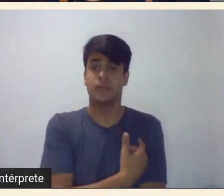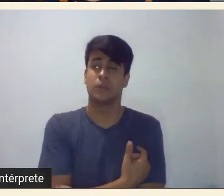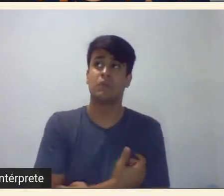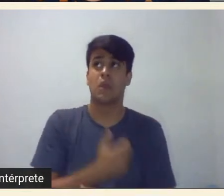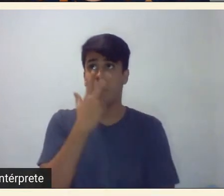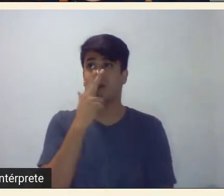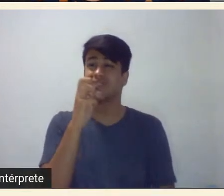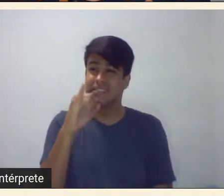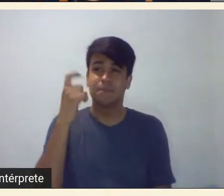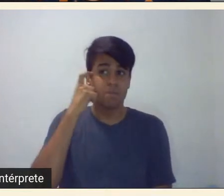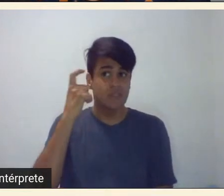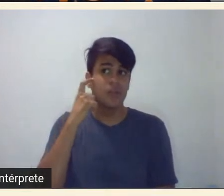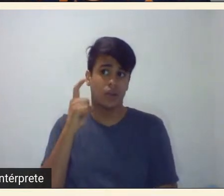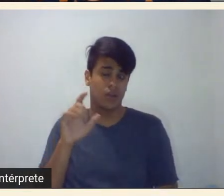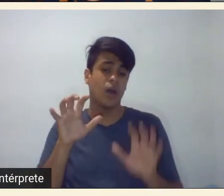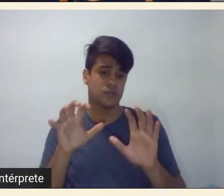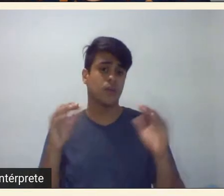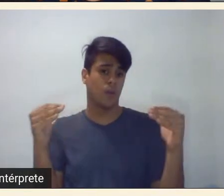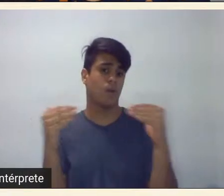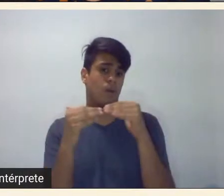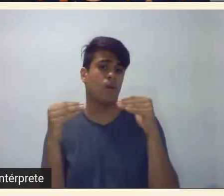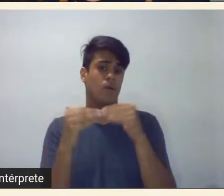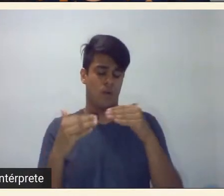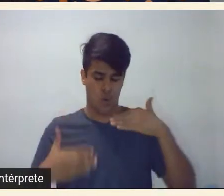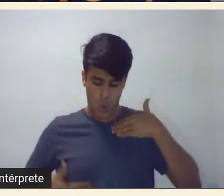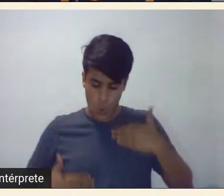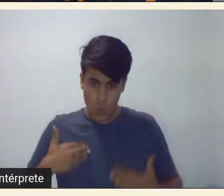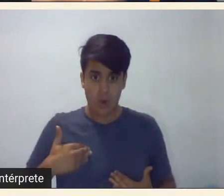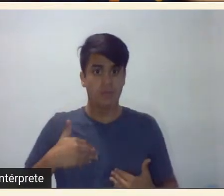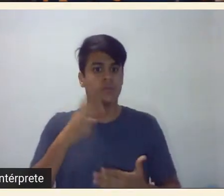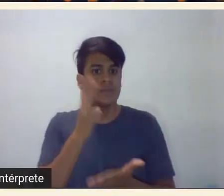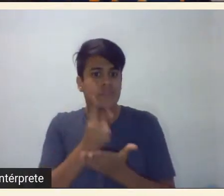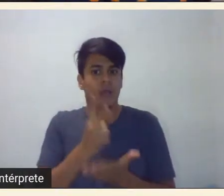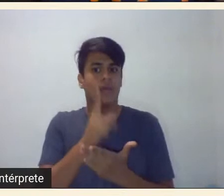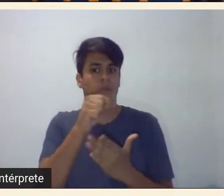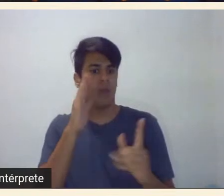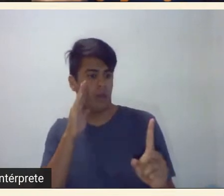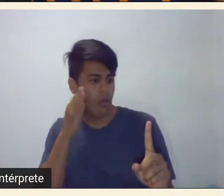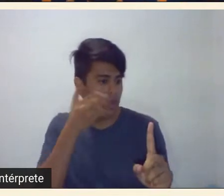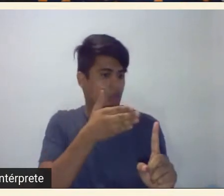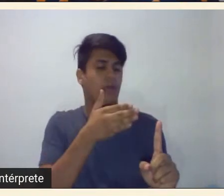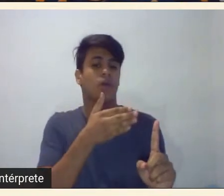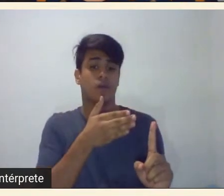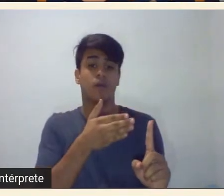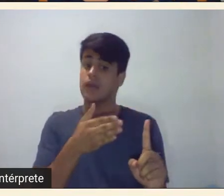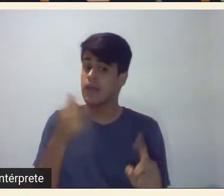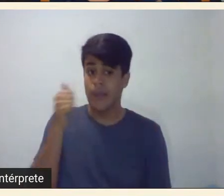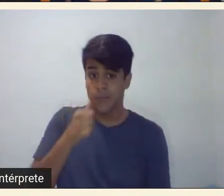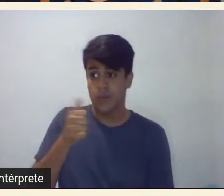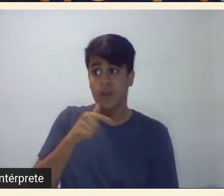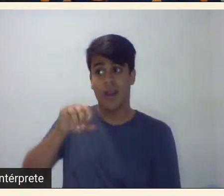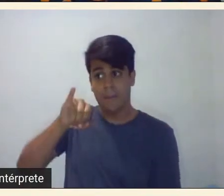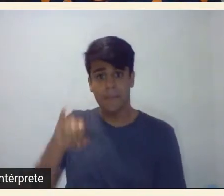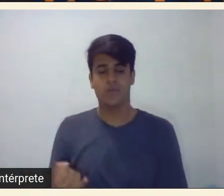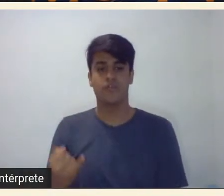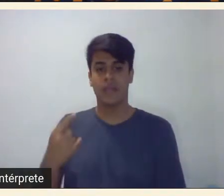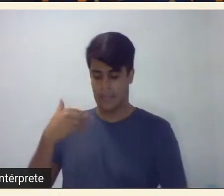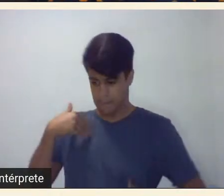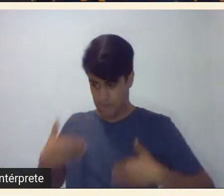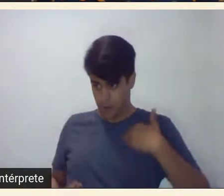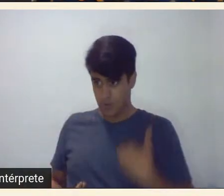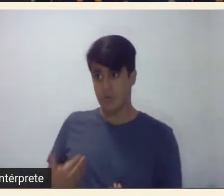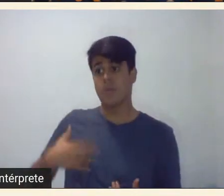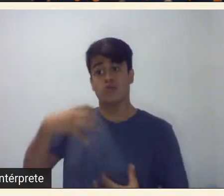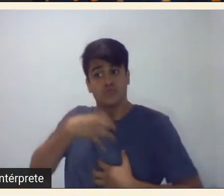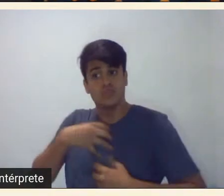é pensar que o corpo da mulher sempre foi objetificado e essas artistas fazem do próprio corpo um instrumento de inserção